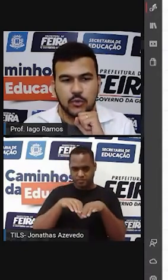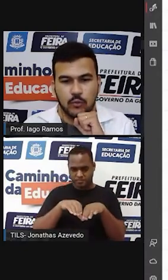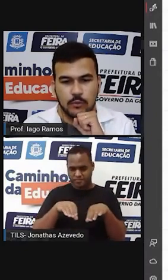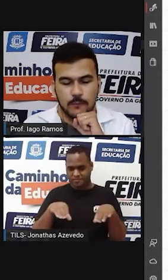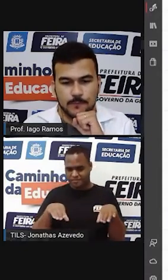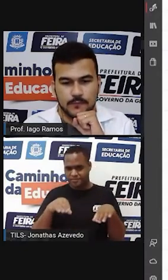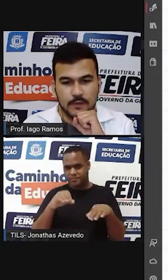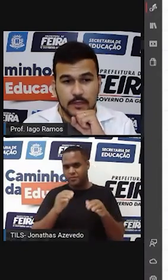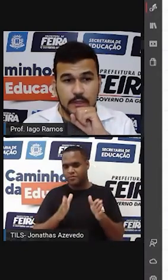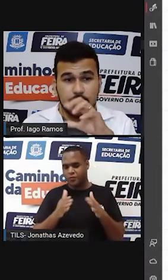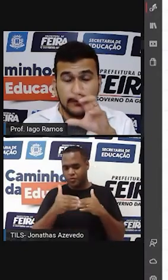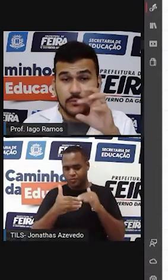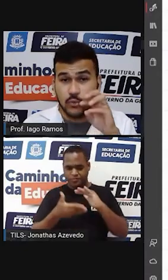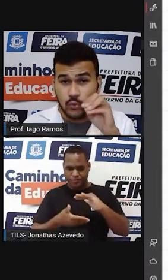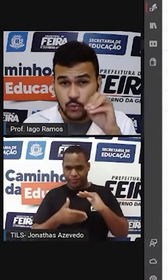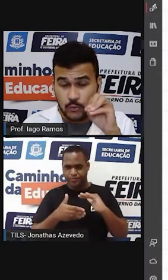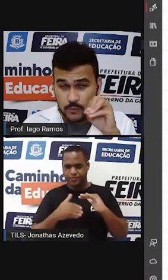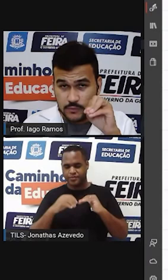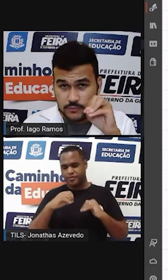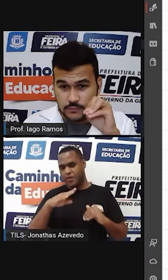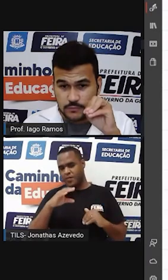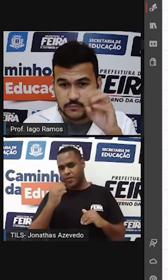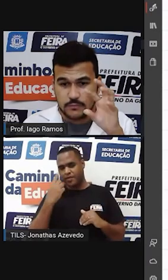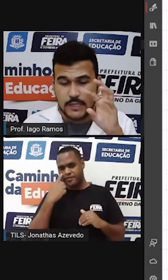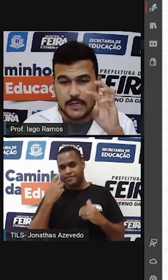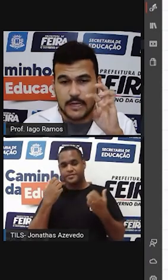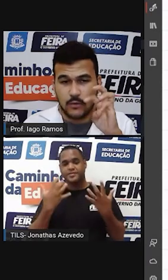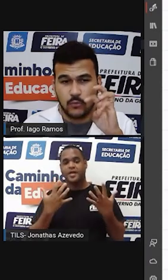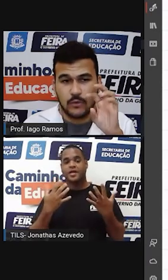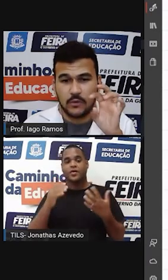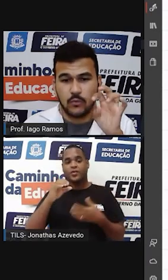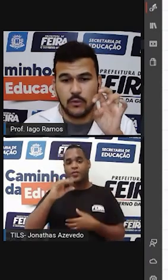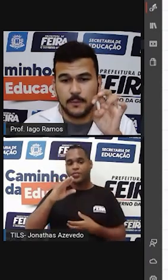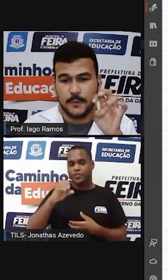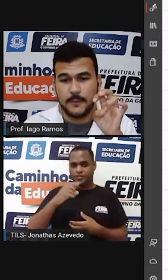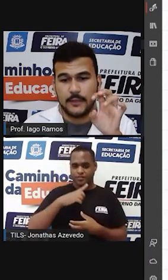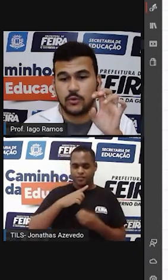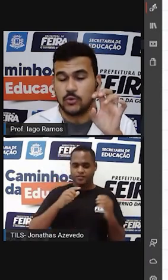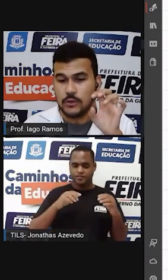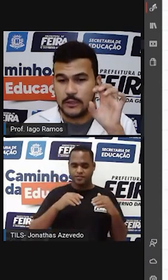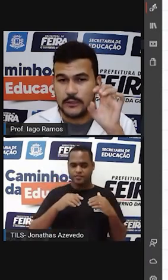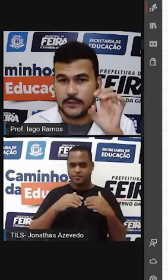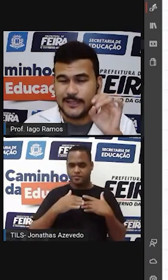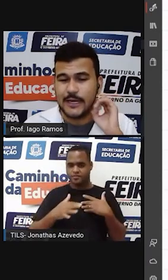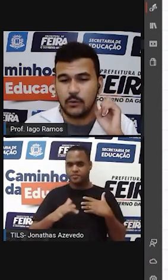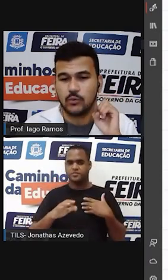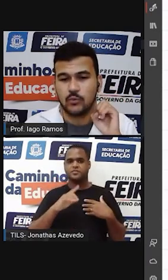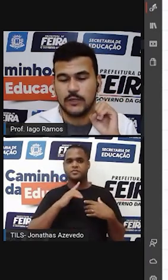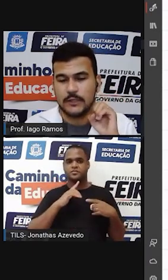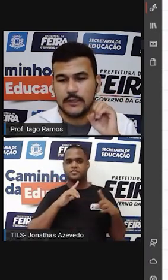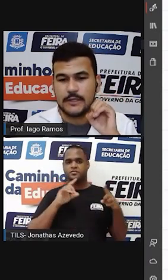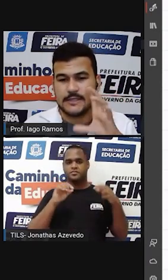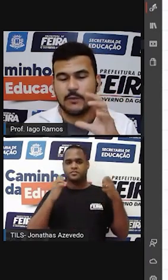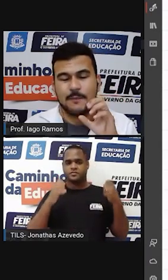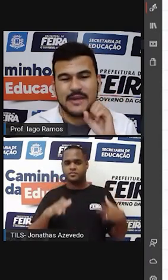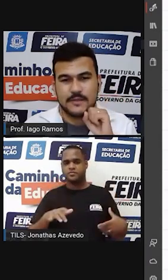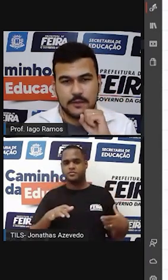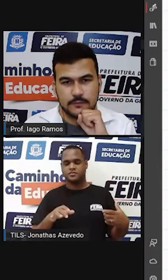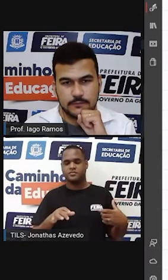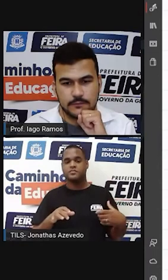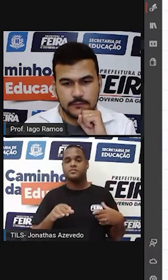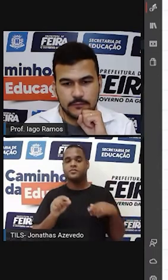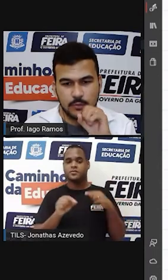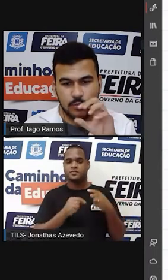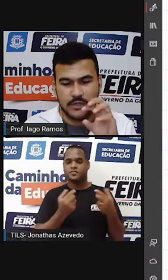de cubo. No cubo, a largura, o comprimento e a altura são a